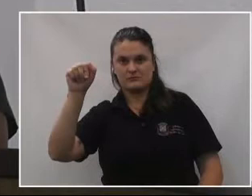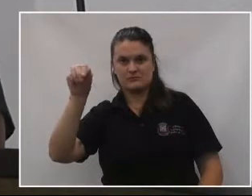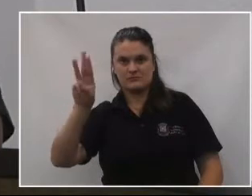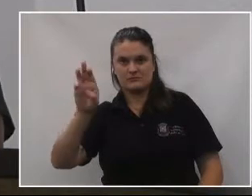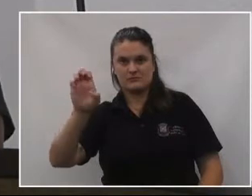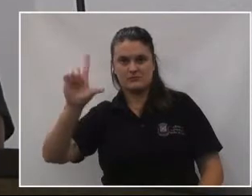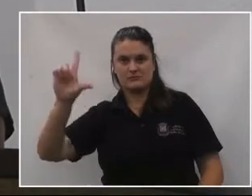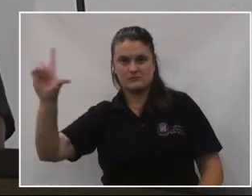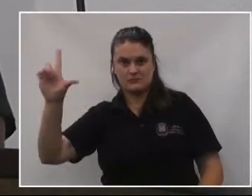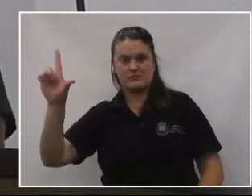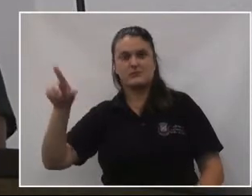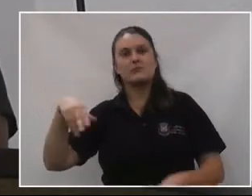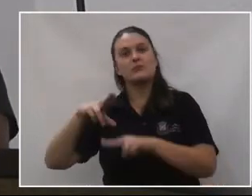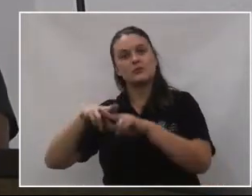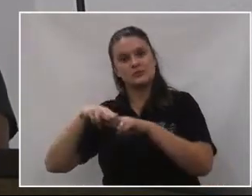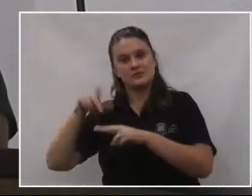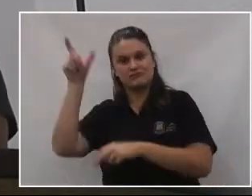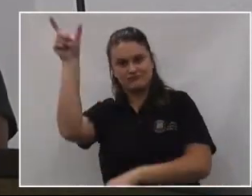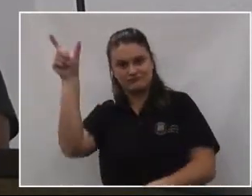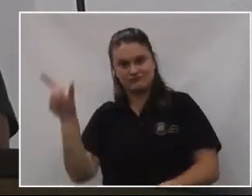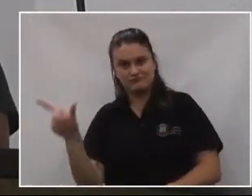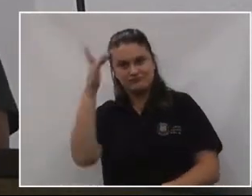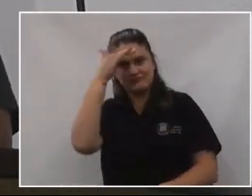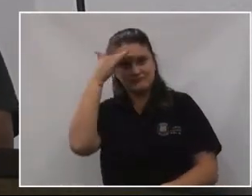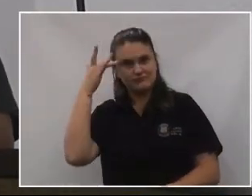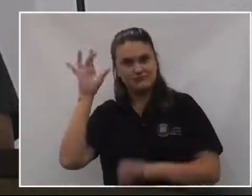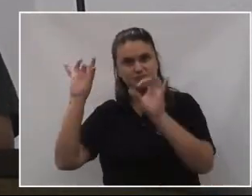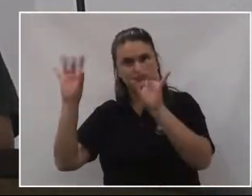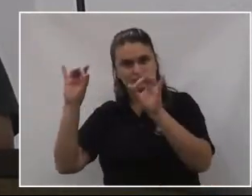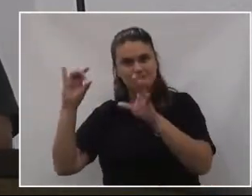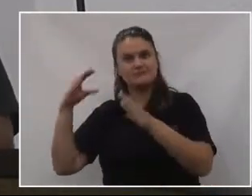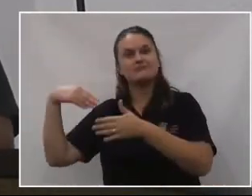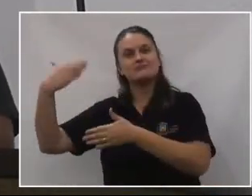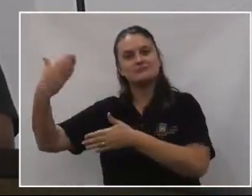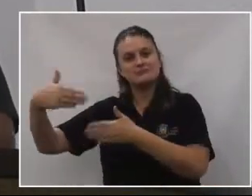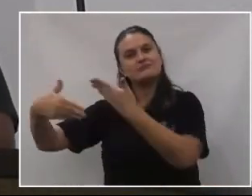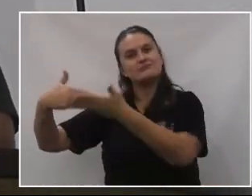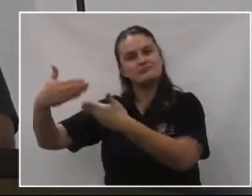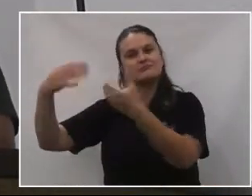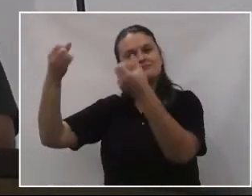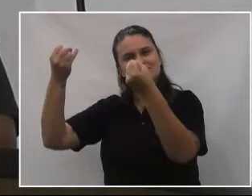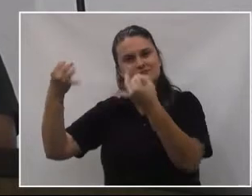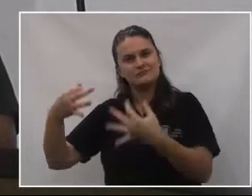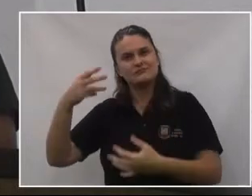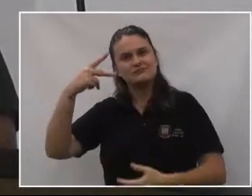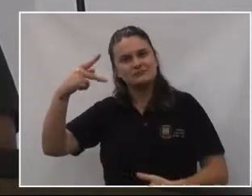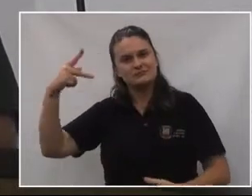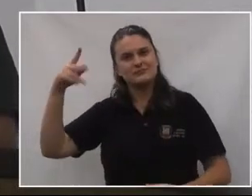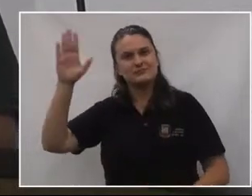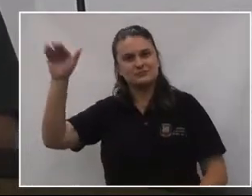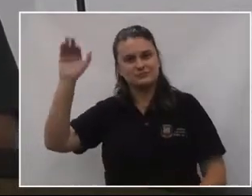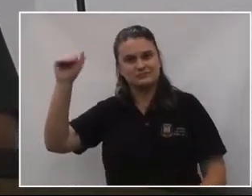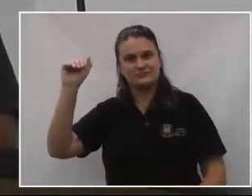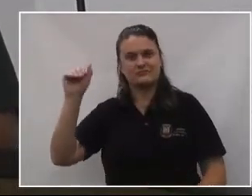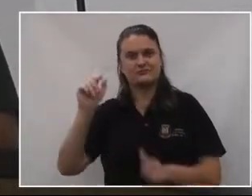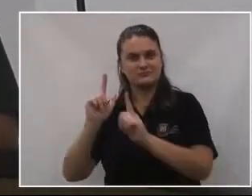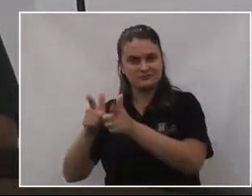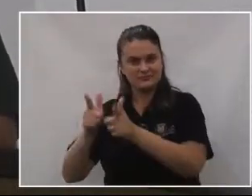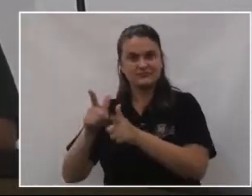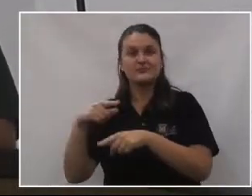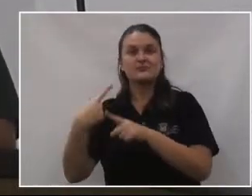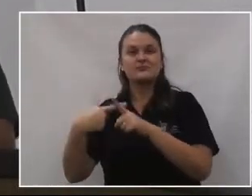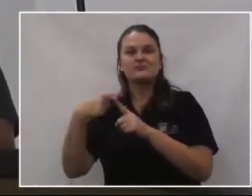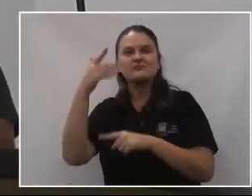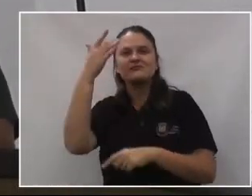por causa do Baden-Pauw. Então, na sequência, quando eu falar BIP, é o apelido dele. Então, para ficar mais